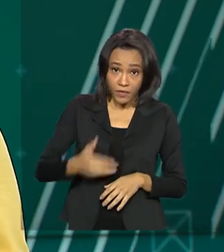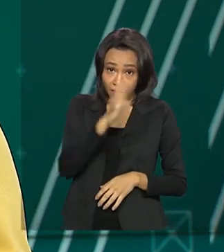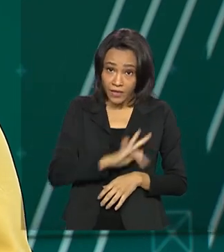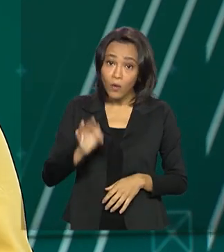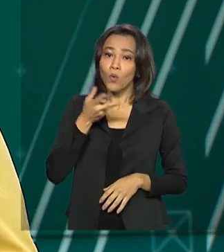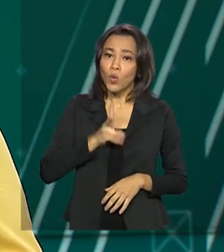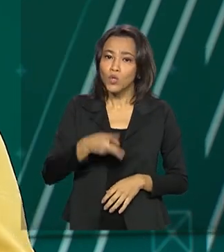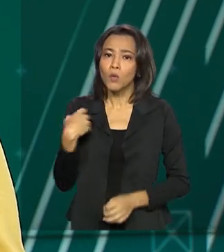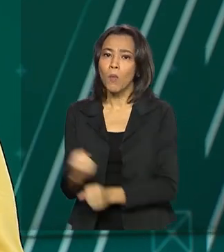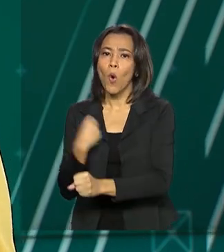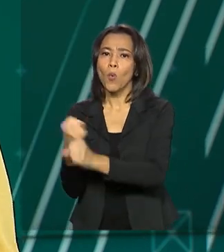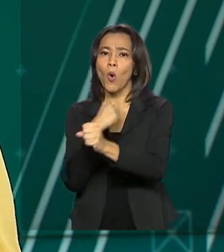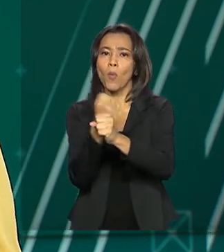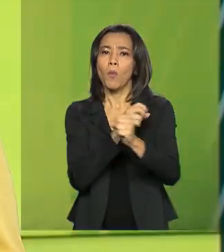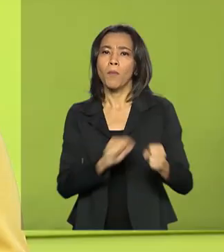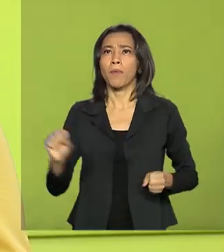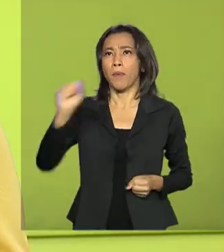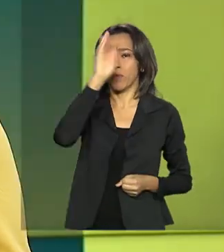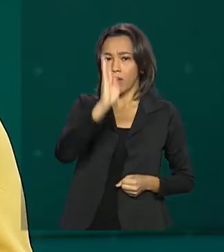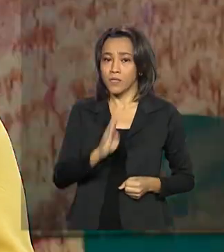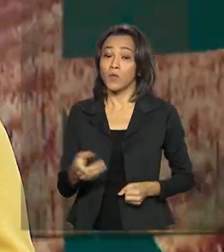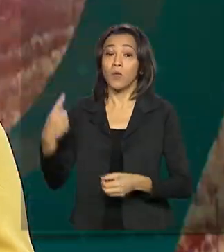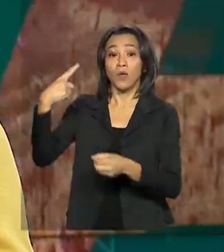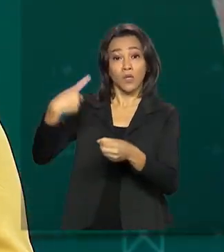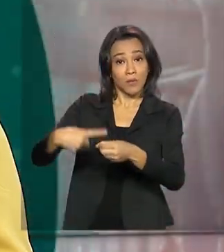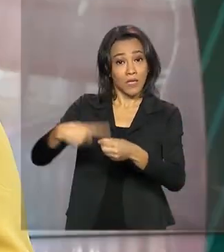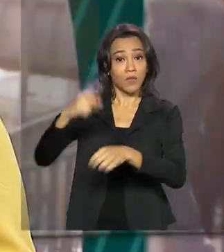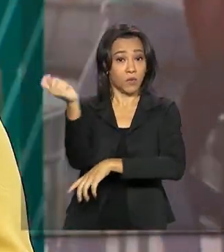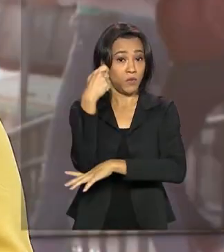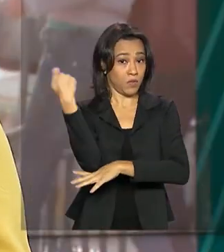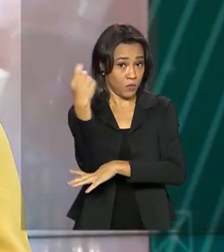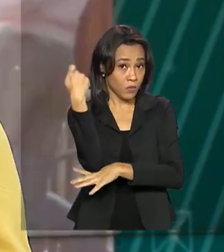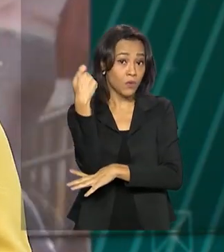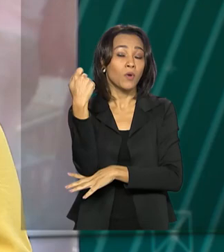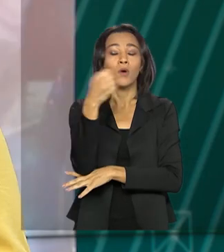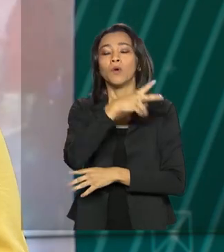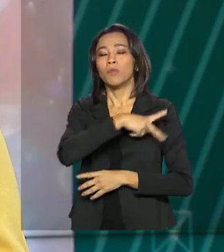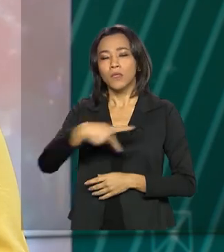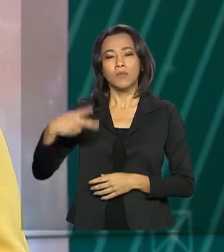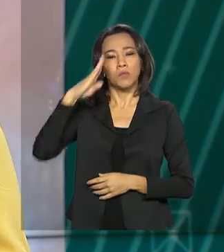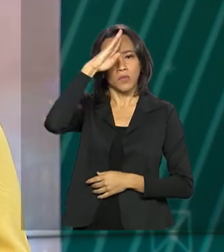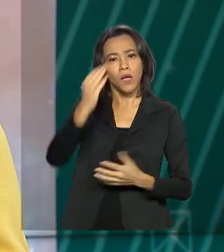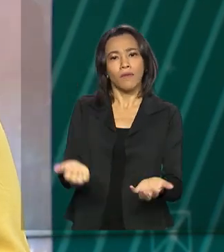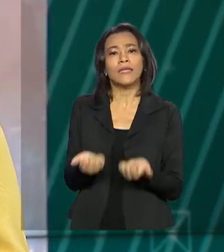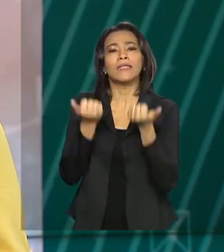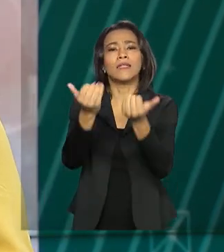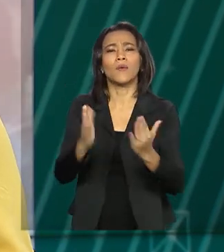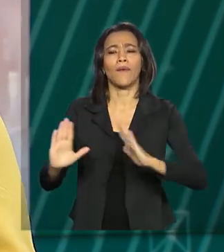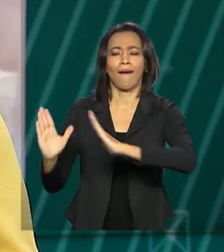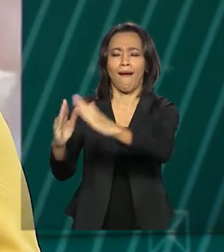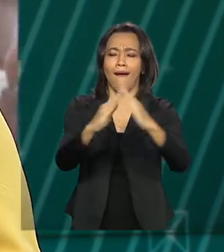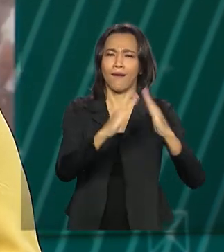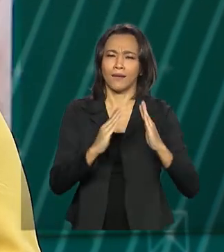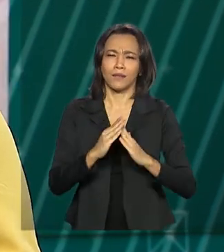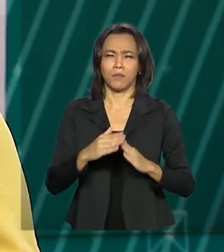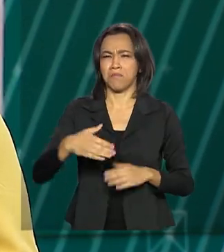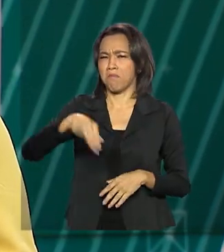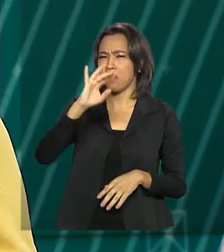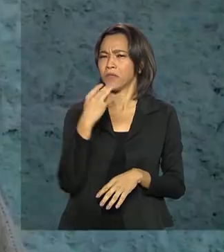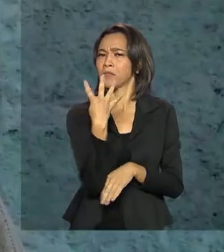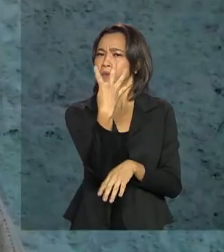todo o país. Em Bagé, no Rio Grande do Sul, o presidente Jair Bolsonaro entregou a casa própria para mais de 4 mil pessoas.